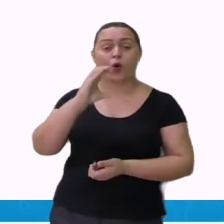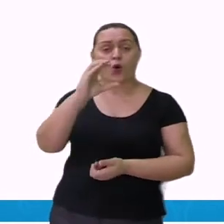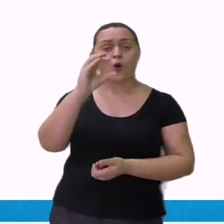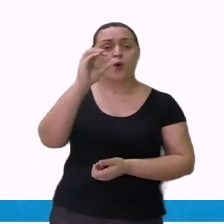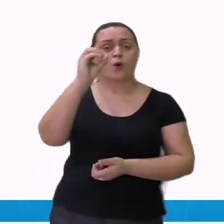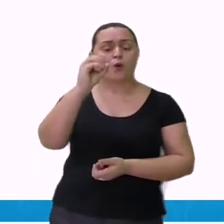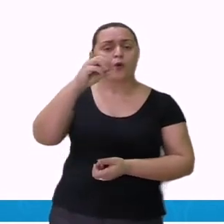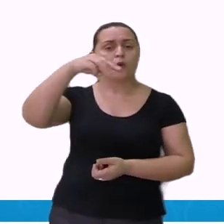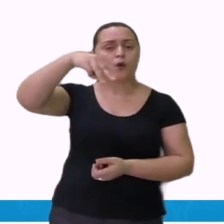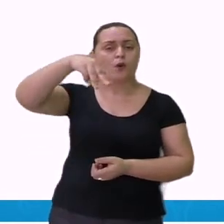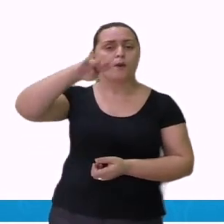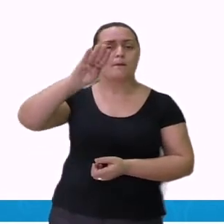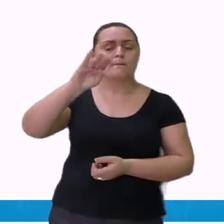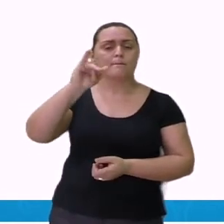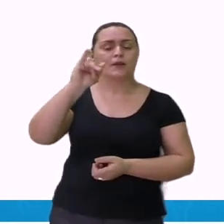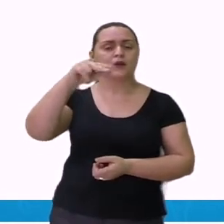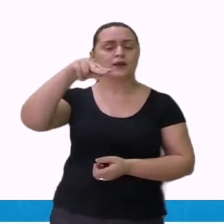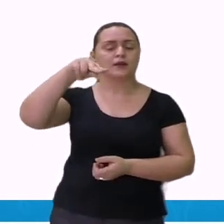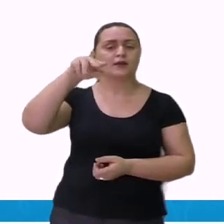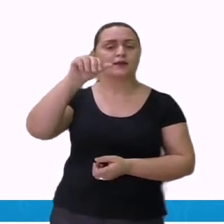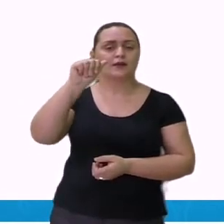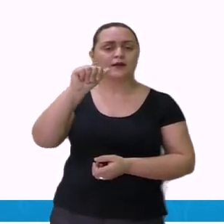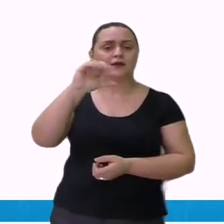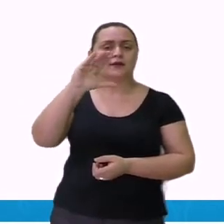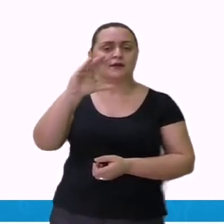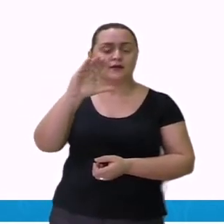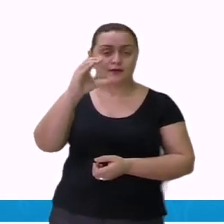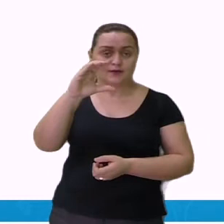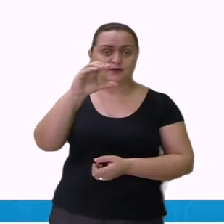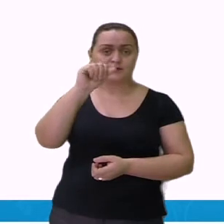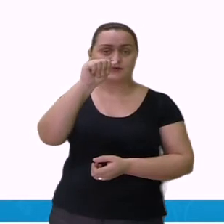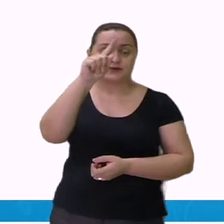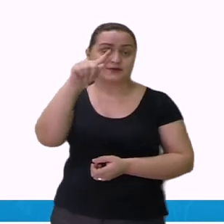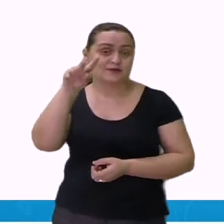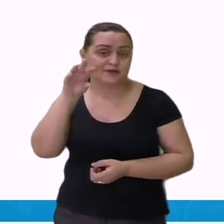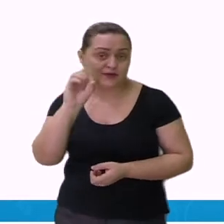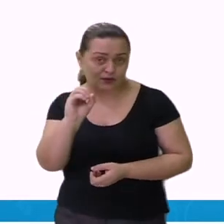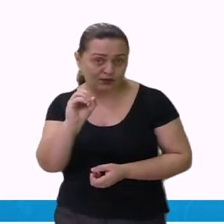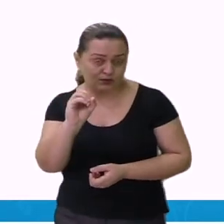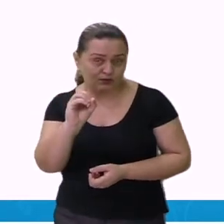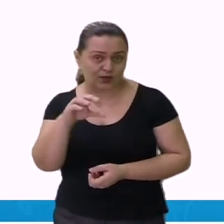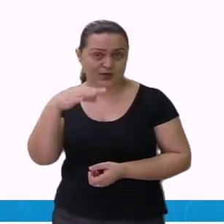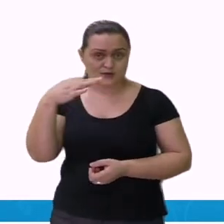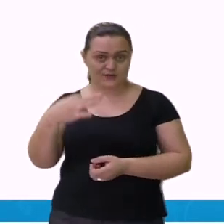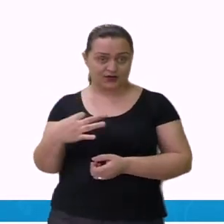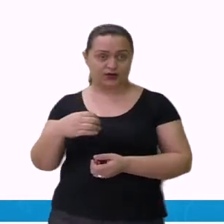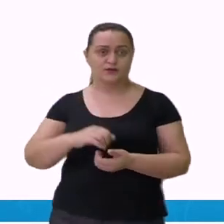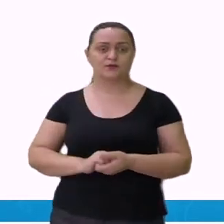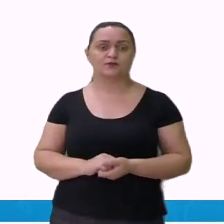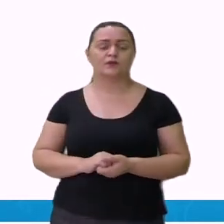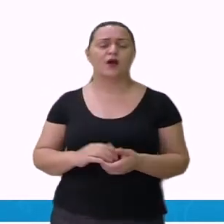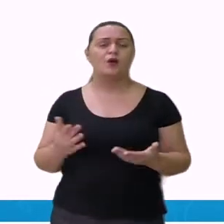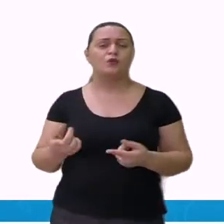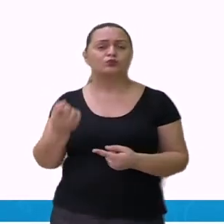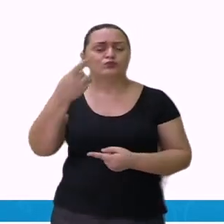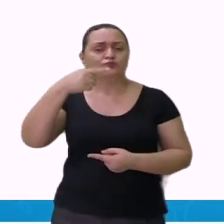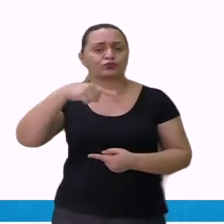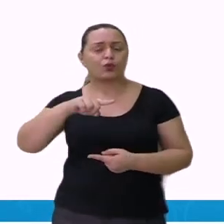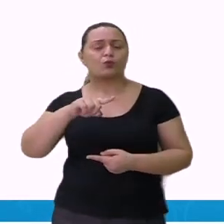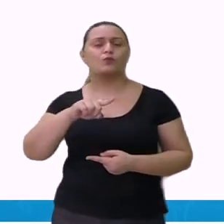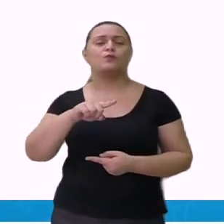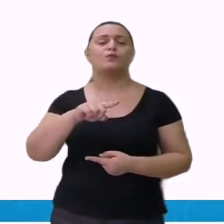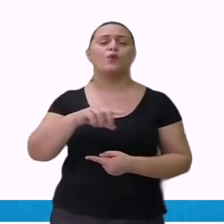contração é a união de uma preposição com artigo, pronome ou advérbio também,